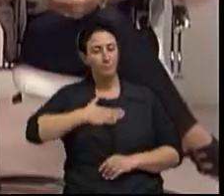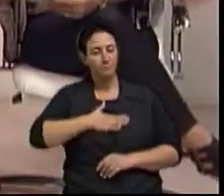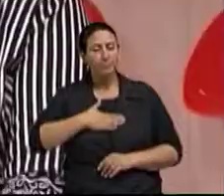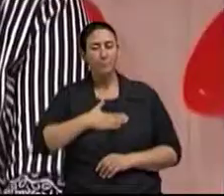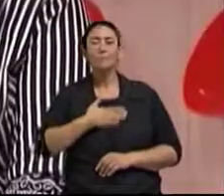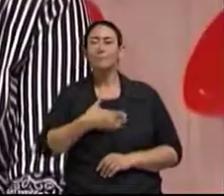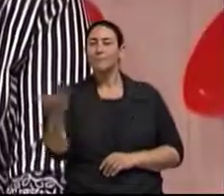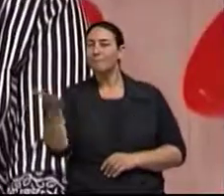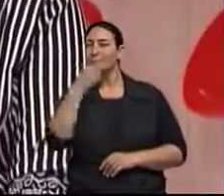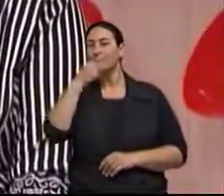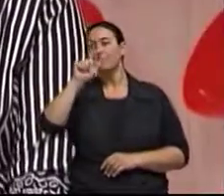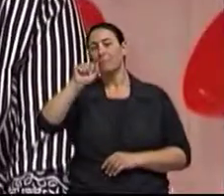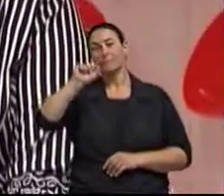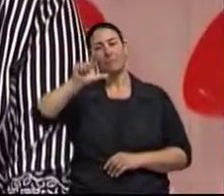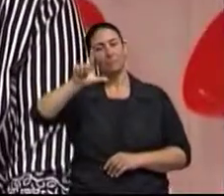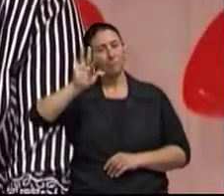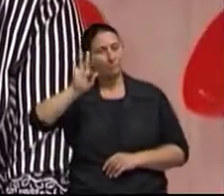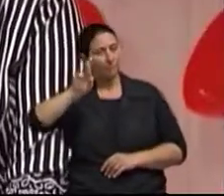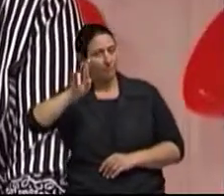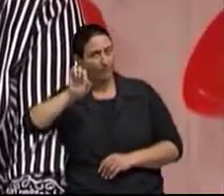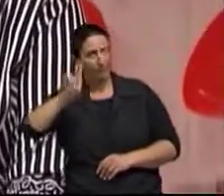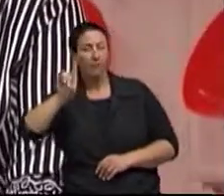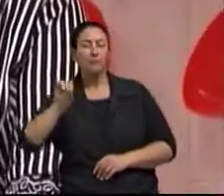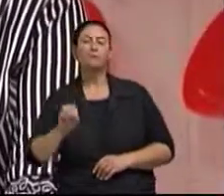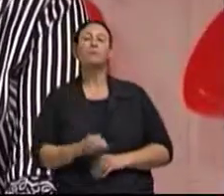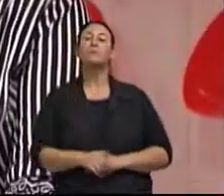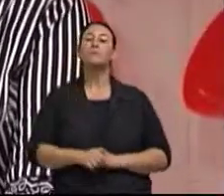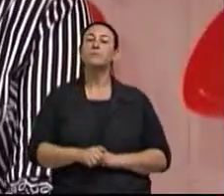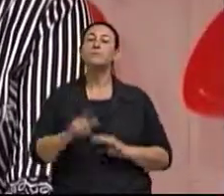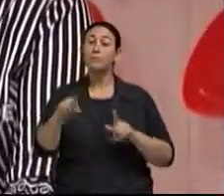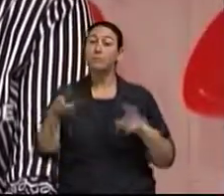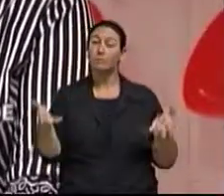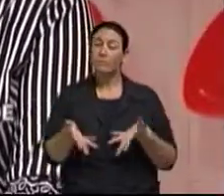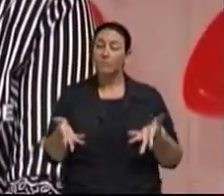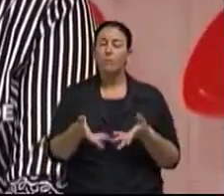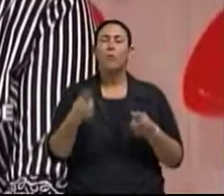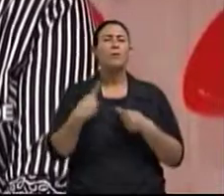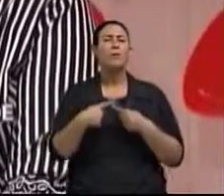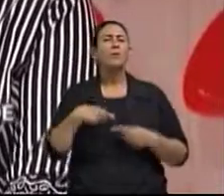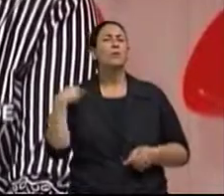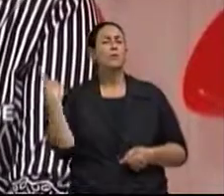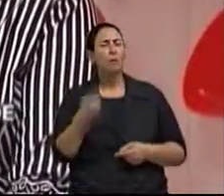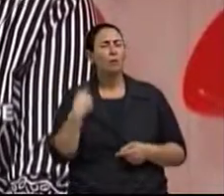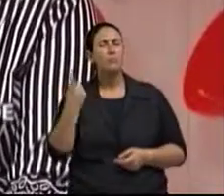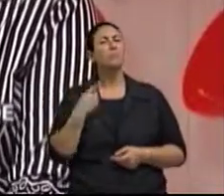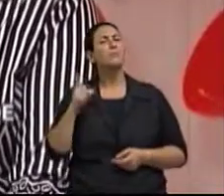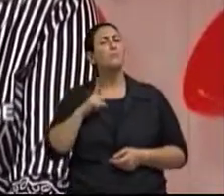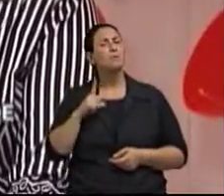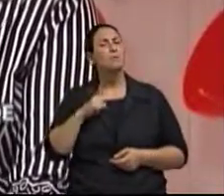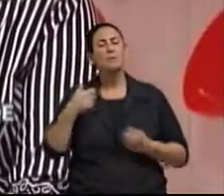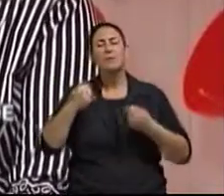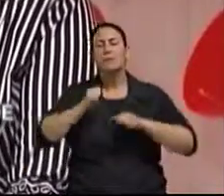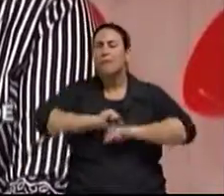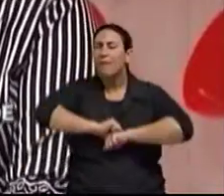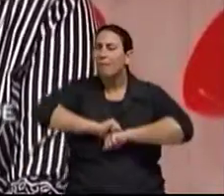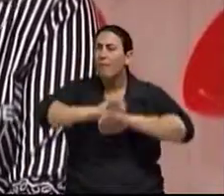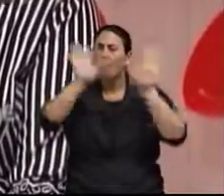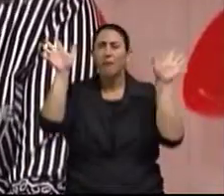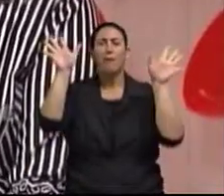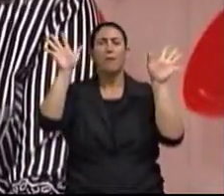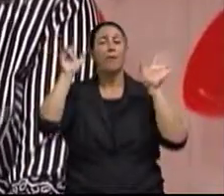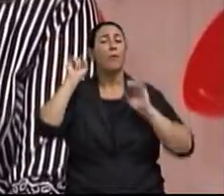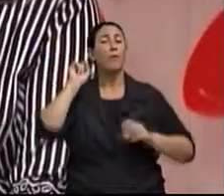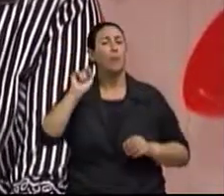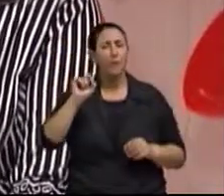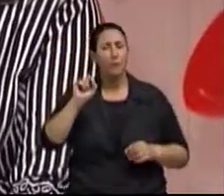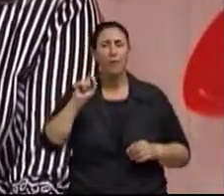É um grande desafio que nós teremos, até porque nós temos que ter clara a ideia de que nós não